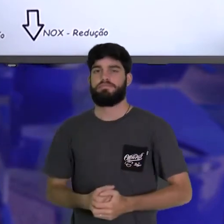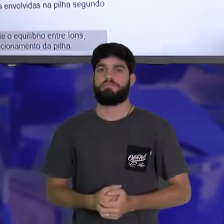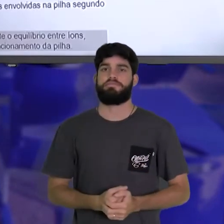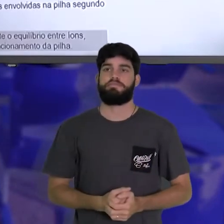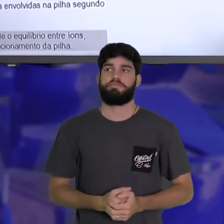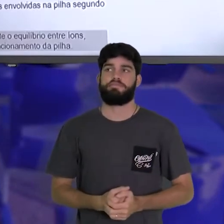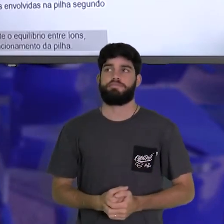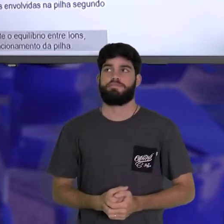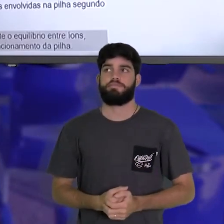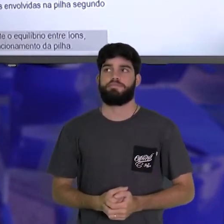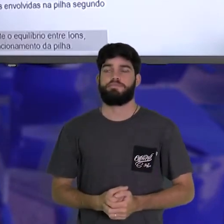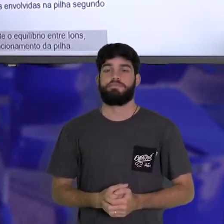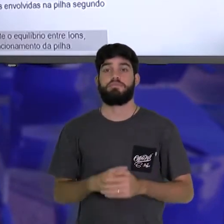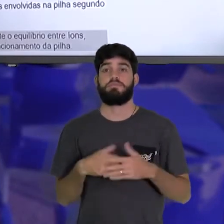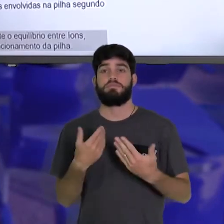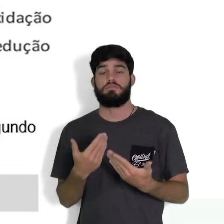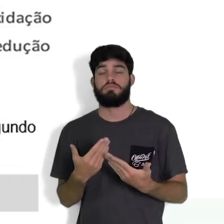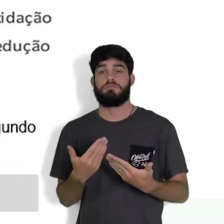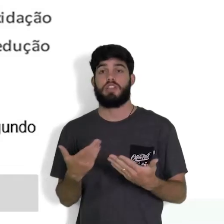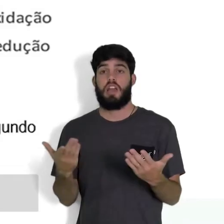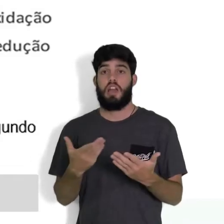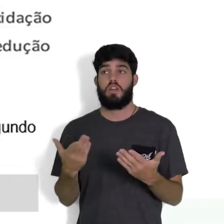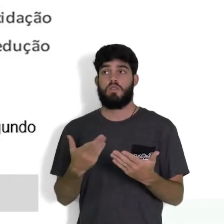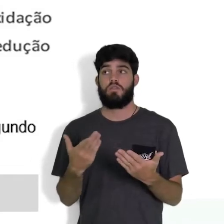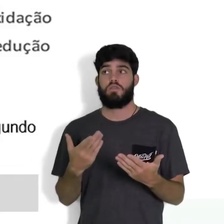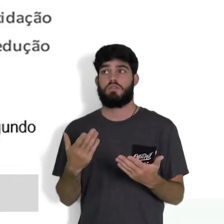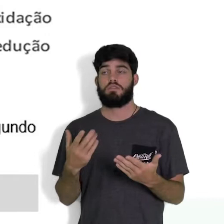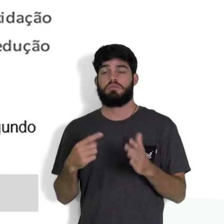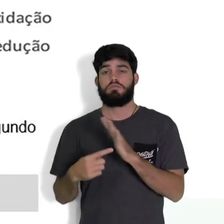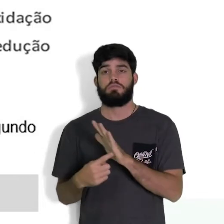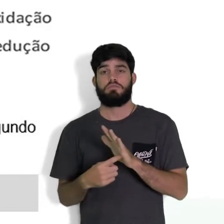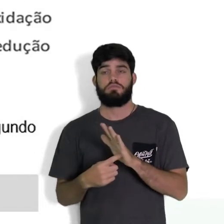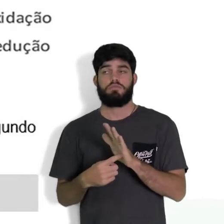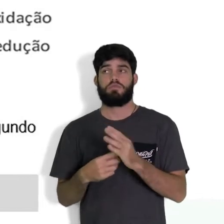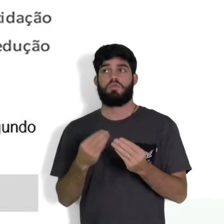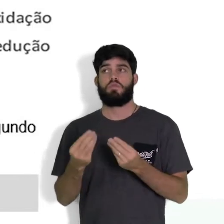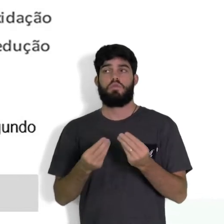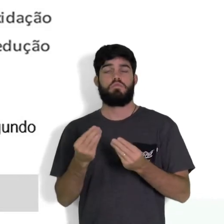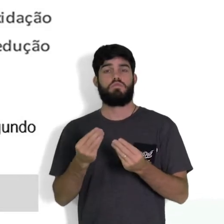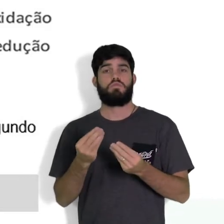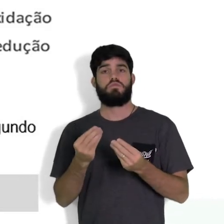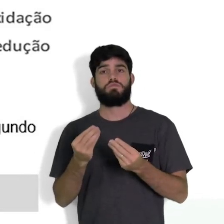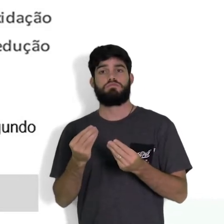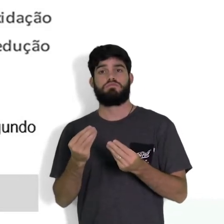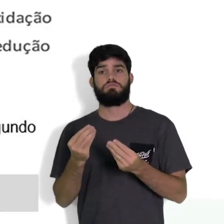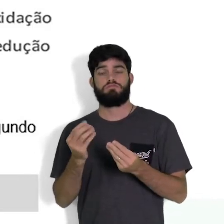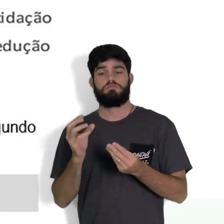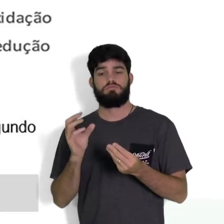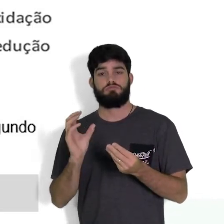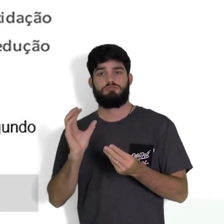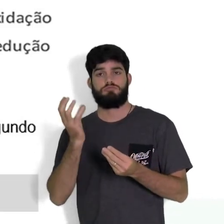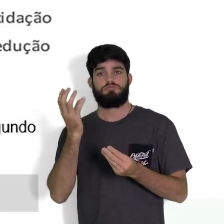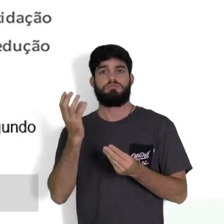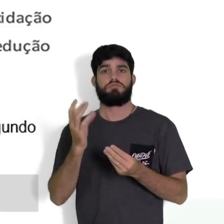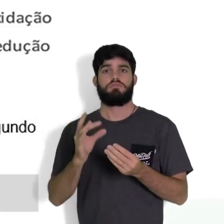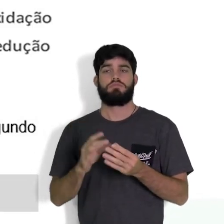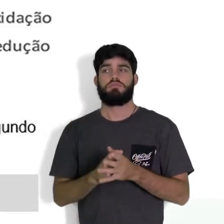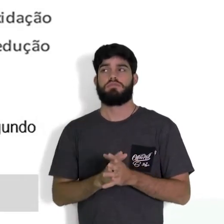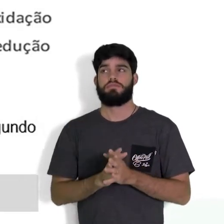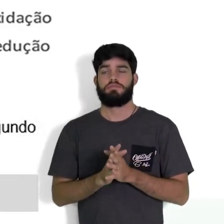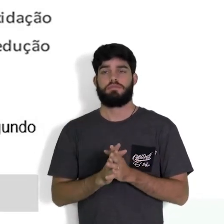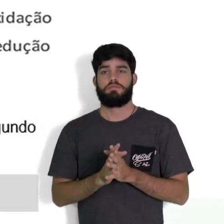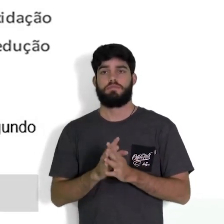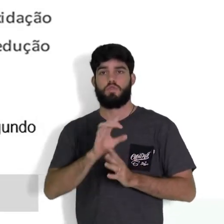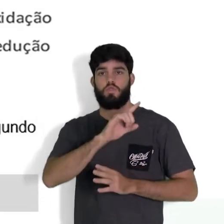Muito bem. E aqui está o funcionamento de uma pilha. O zinco está sofrendo oxidação. O zinco